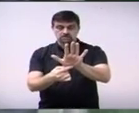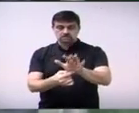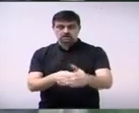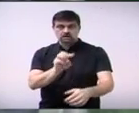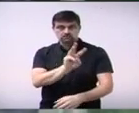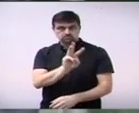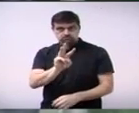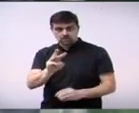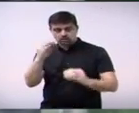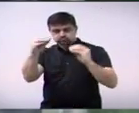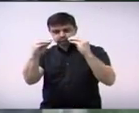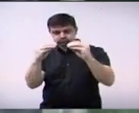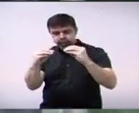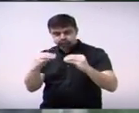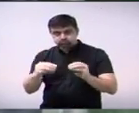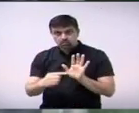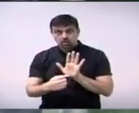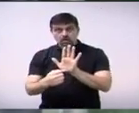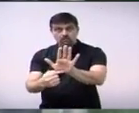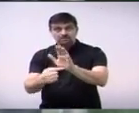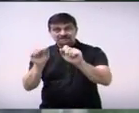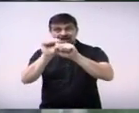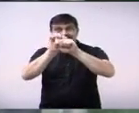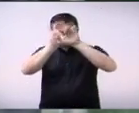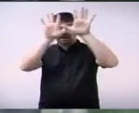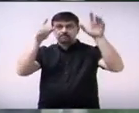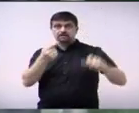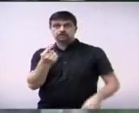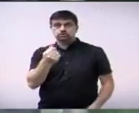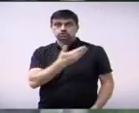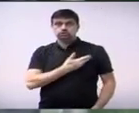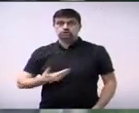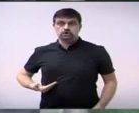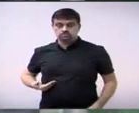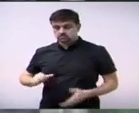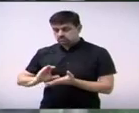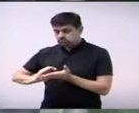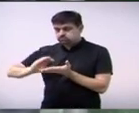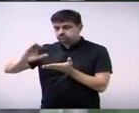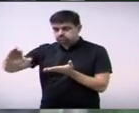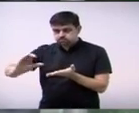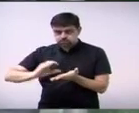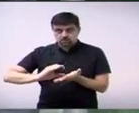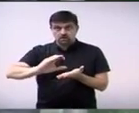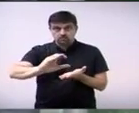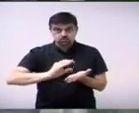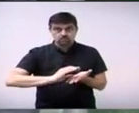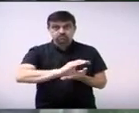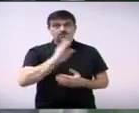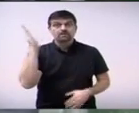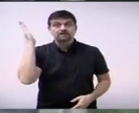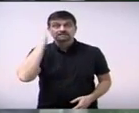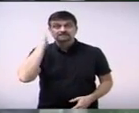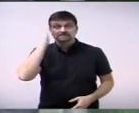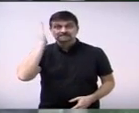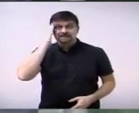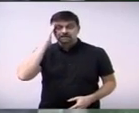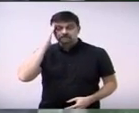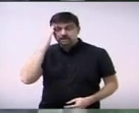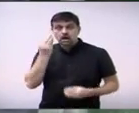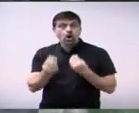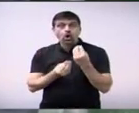possam participar e sejam classificados como municípios mais transparentes